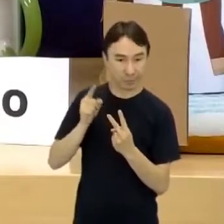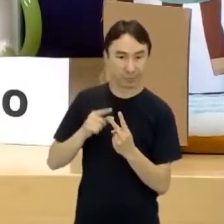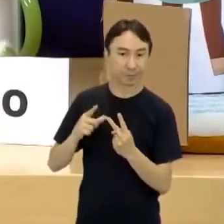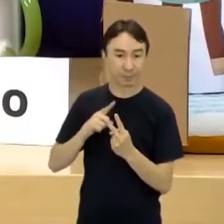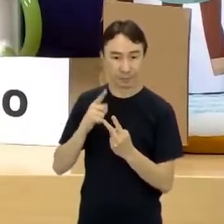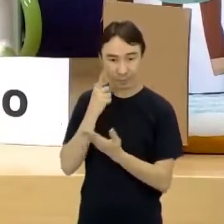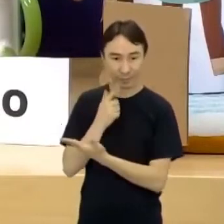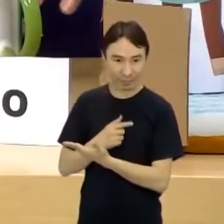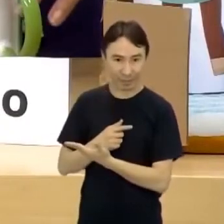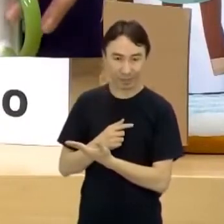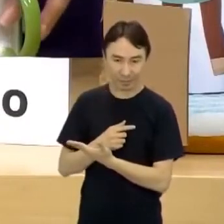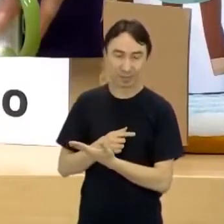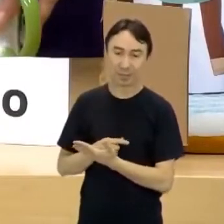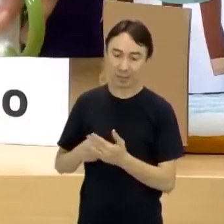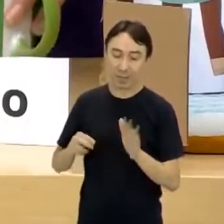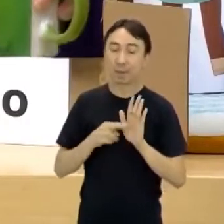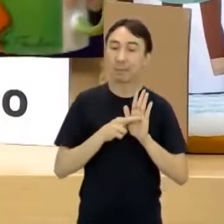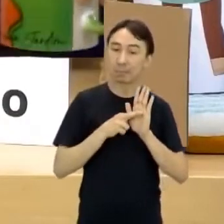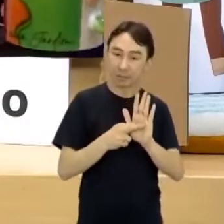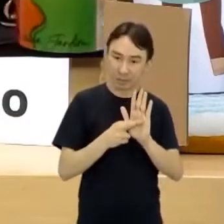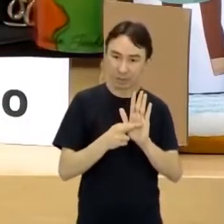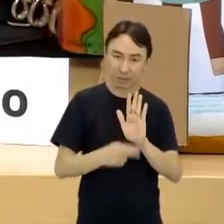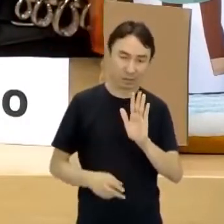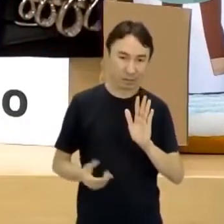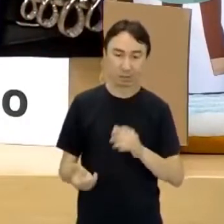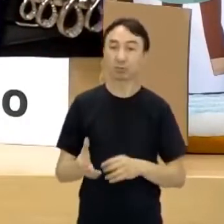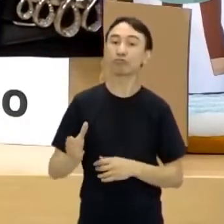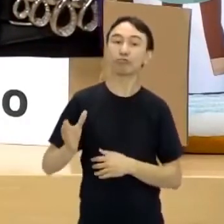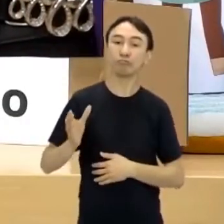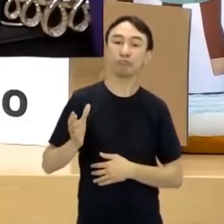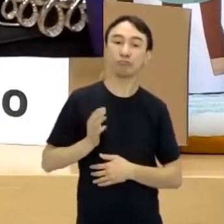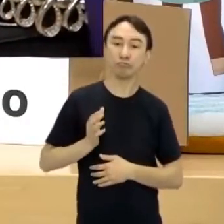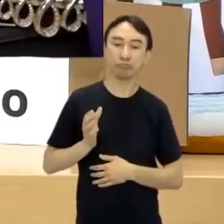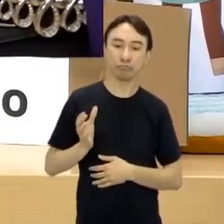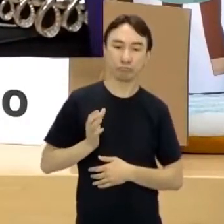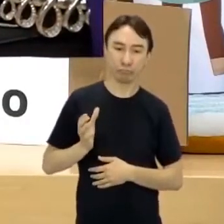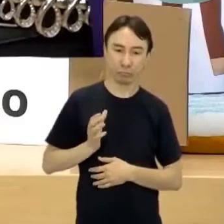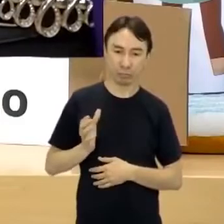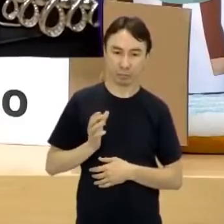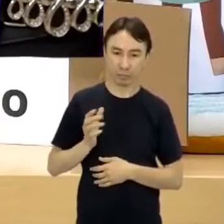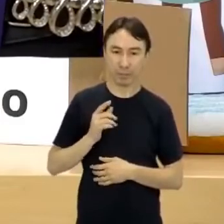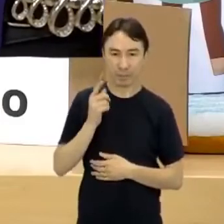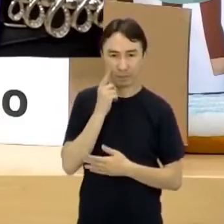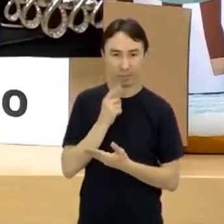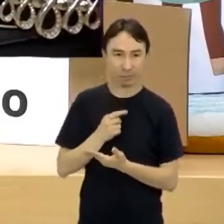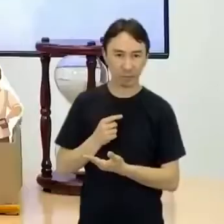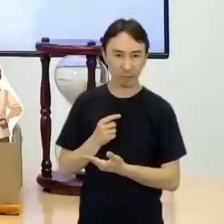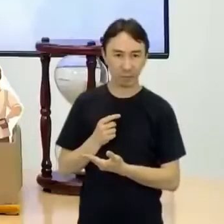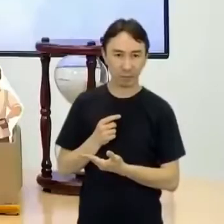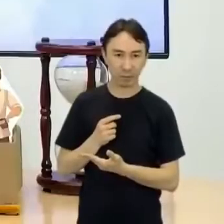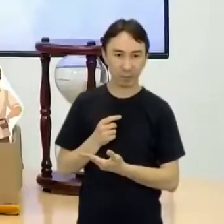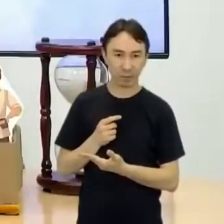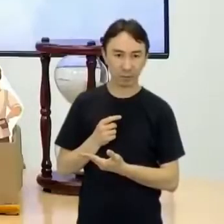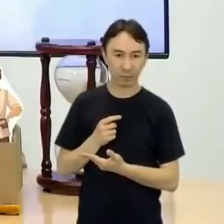vassalo, né? E aí, que que... Quem é quem? Olha só. O vassalo... Cadê? Aqui.